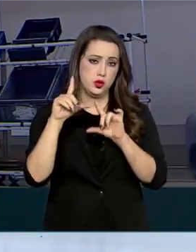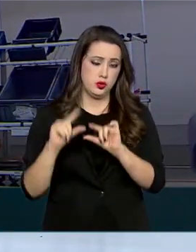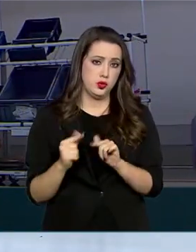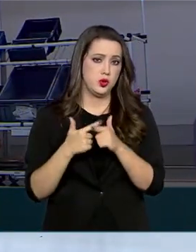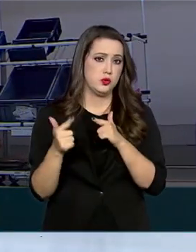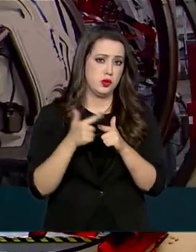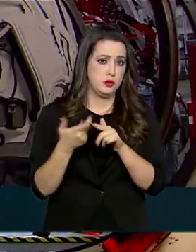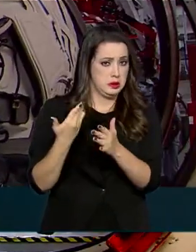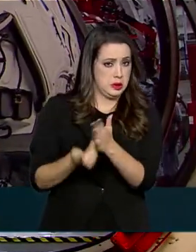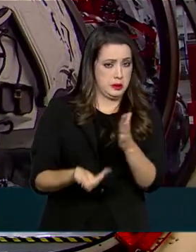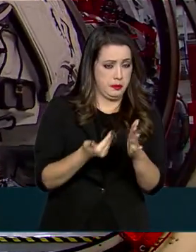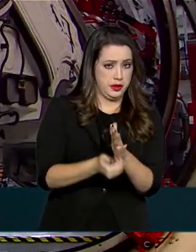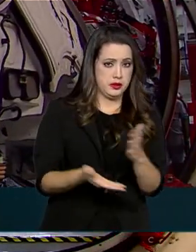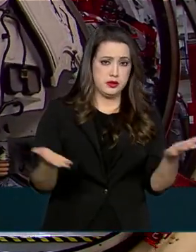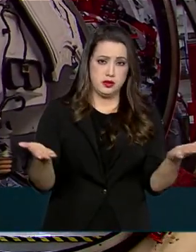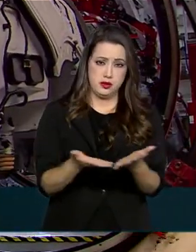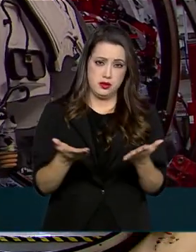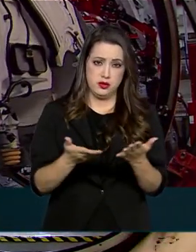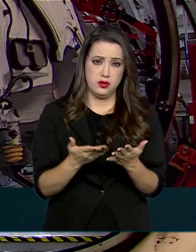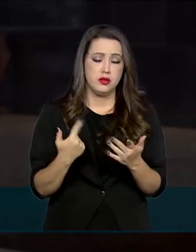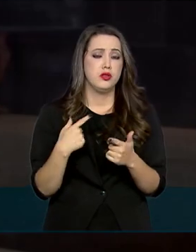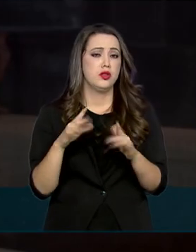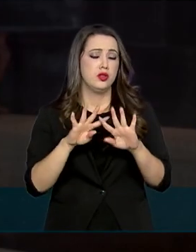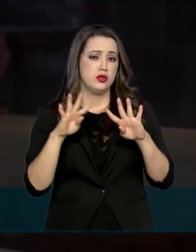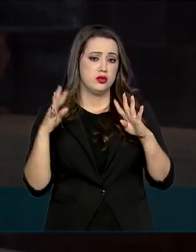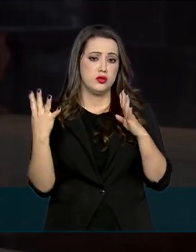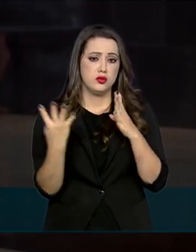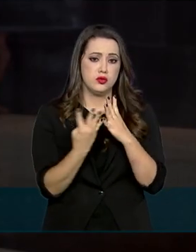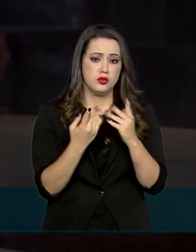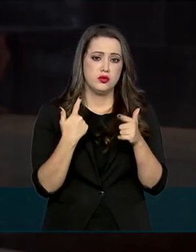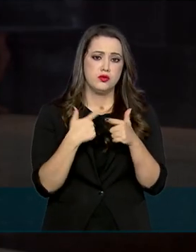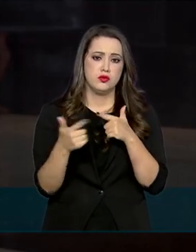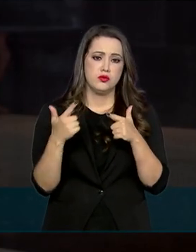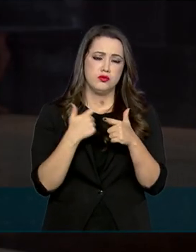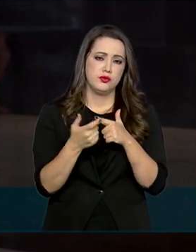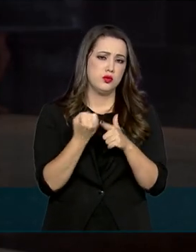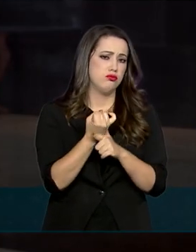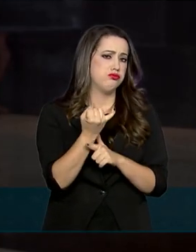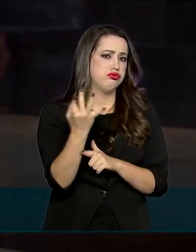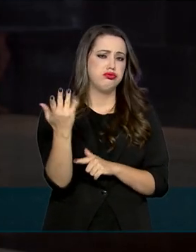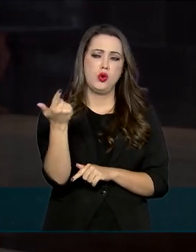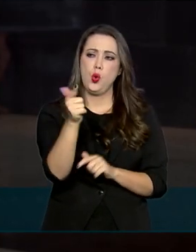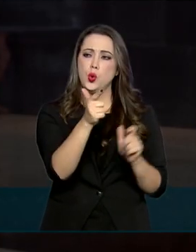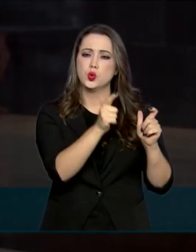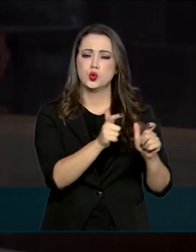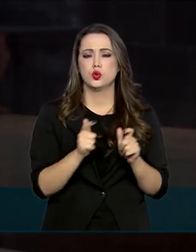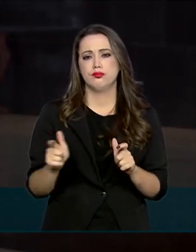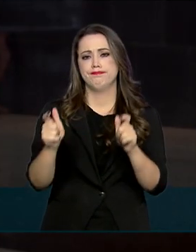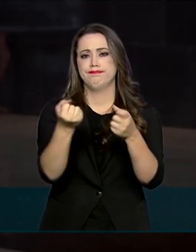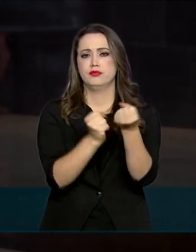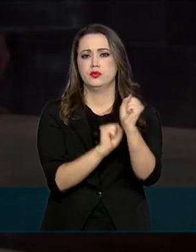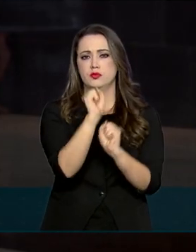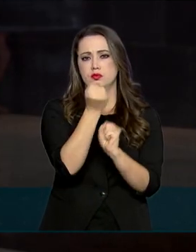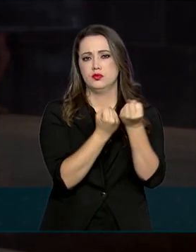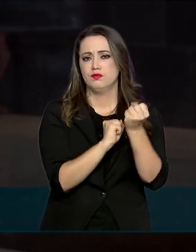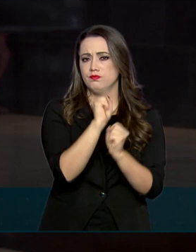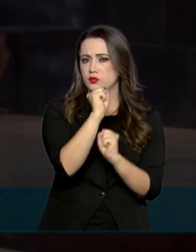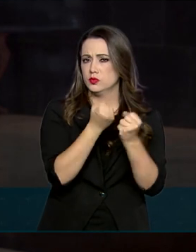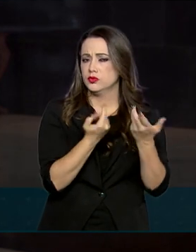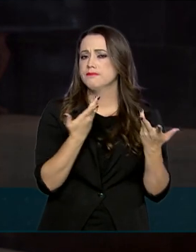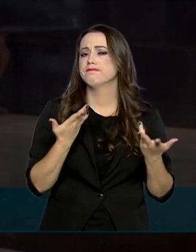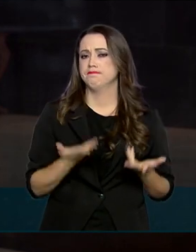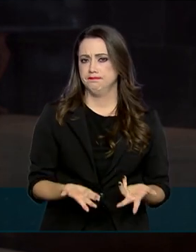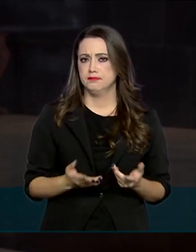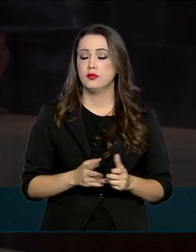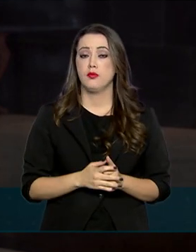perdas do momento do isolamento social, que afetou várias unidades de produção